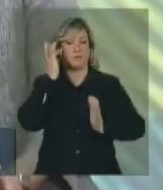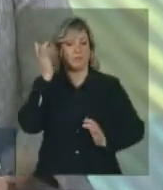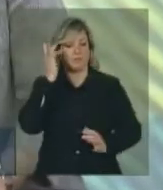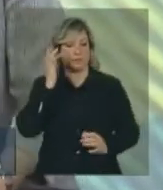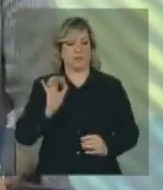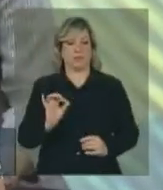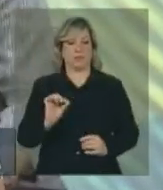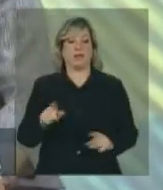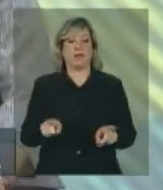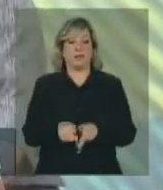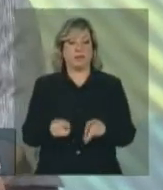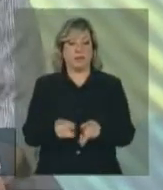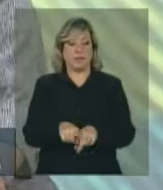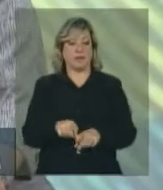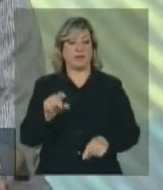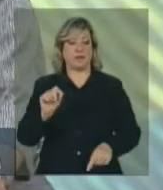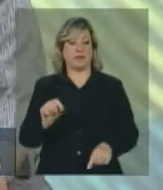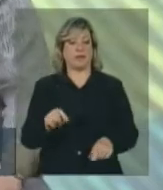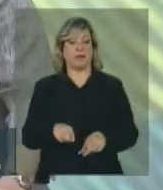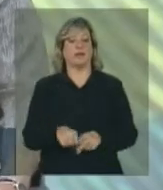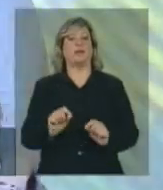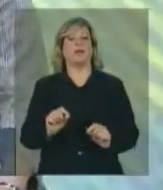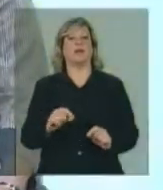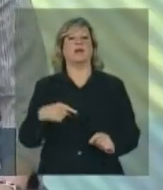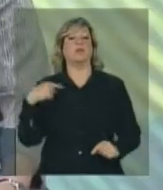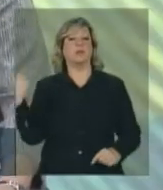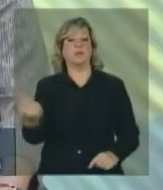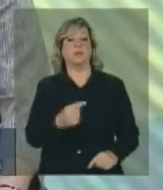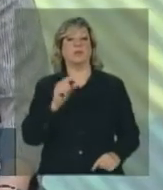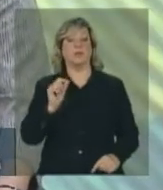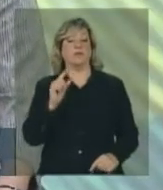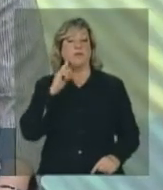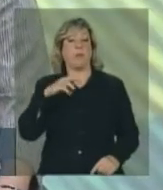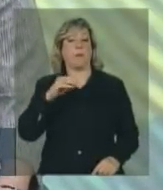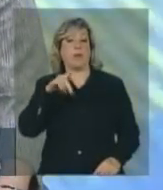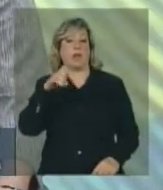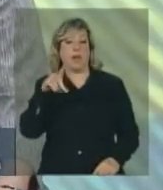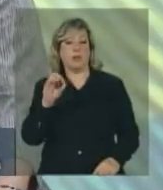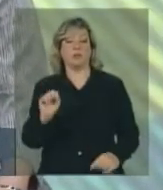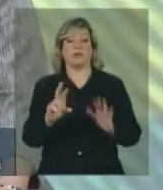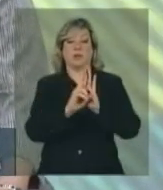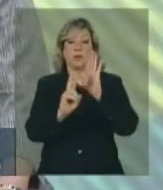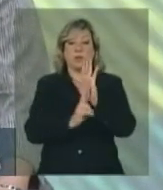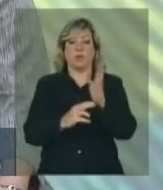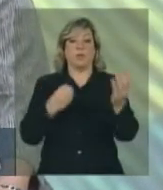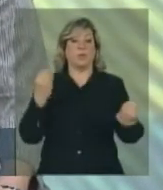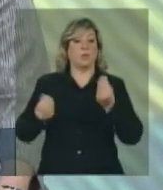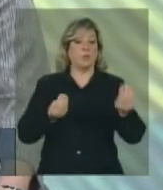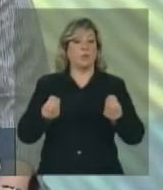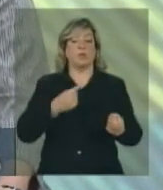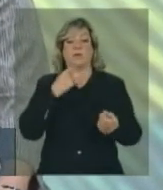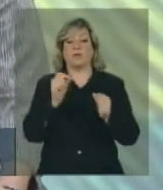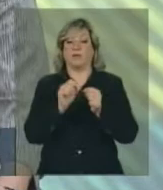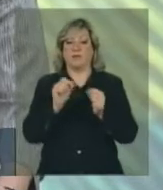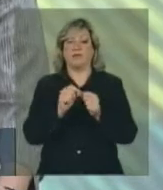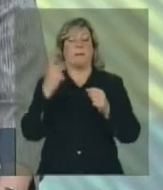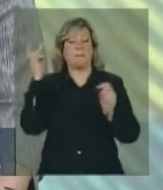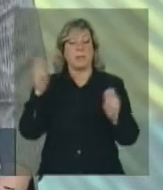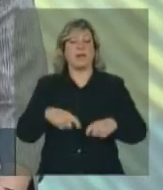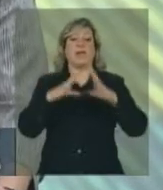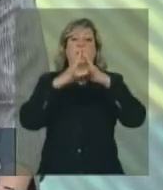Nem tão pouco definiram os modelos de regulação capazes de resolver